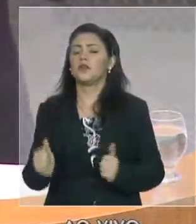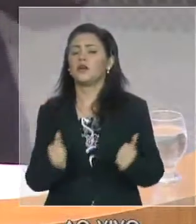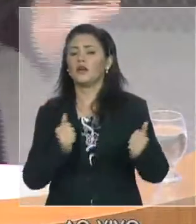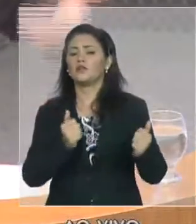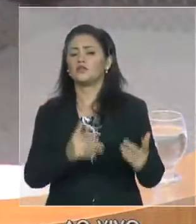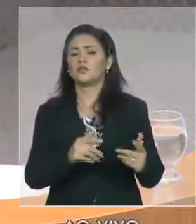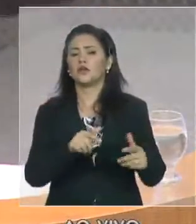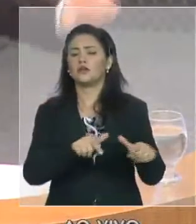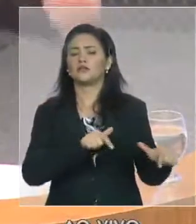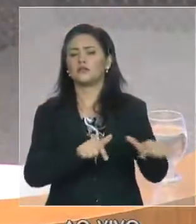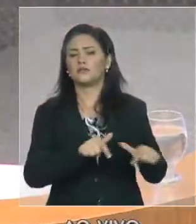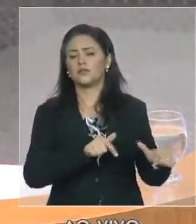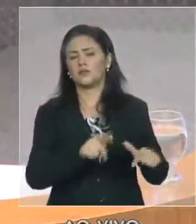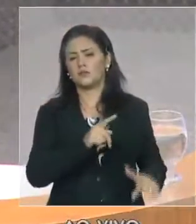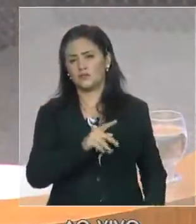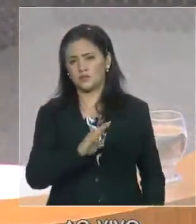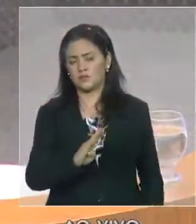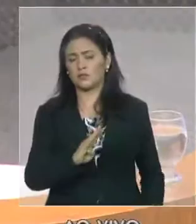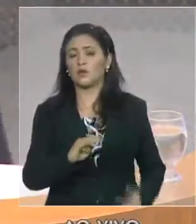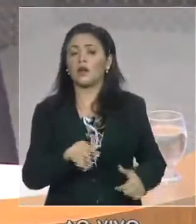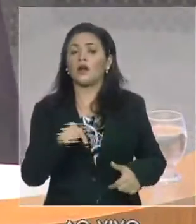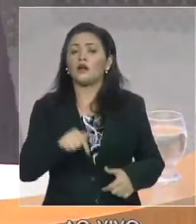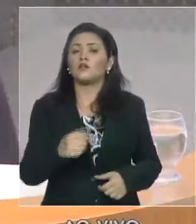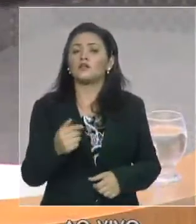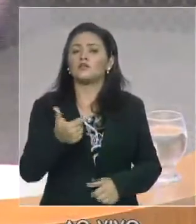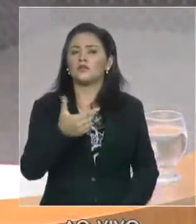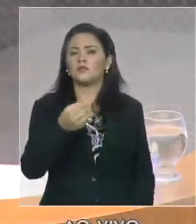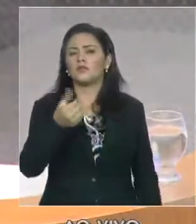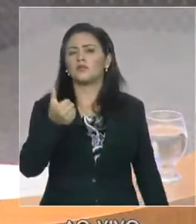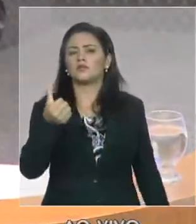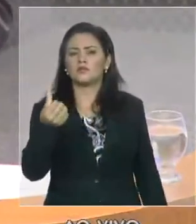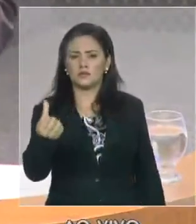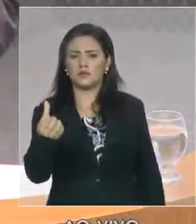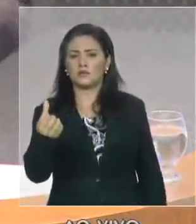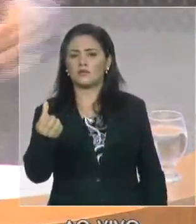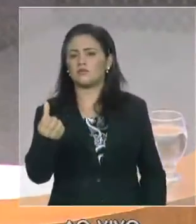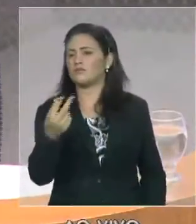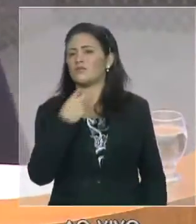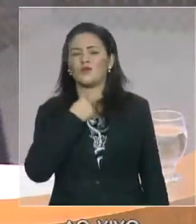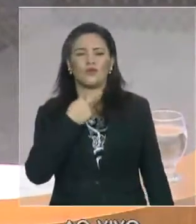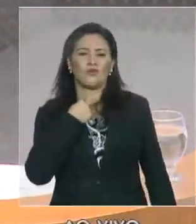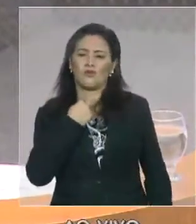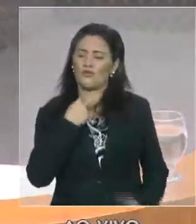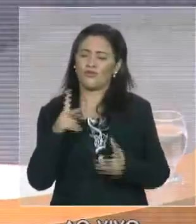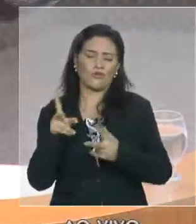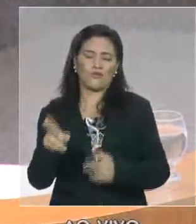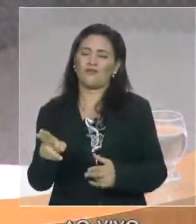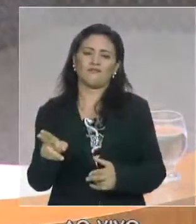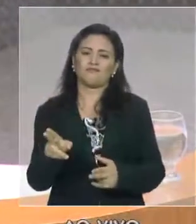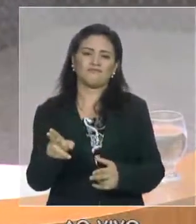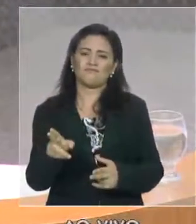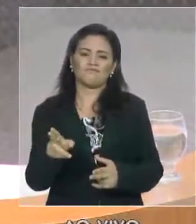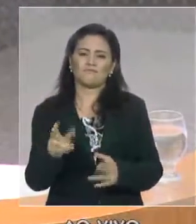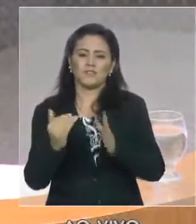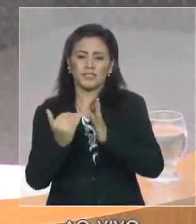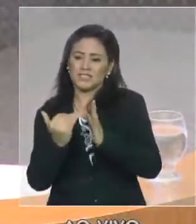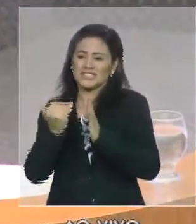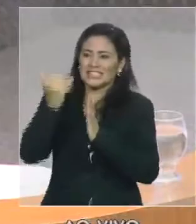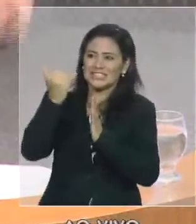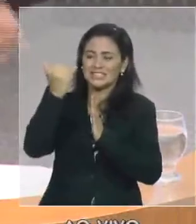é claro que em 2016 nós não pudemos fazer a mesma coisa. Porque não há margem fiscal para isso.